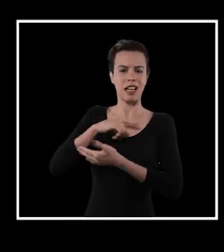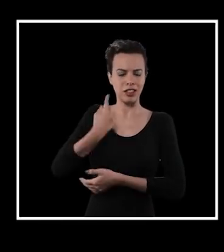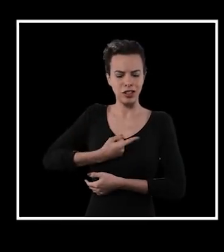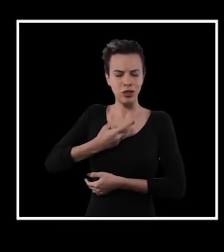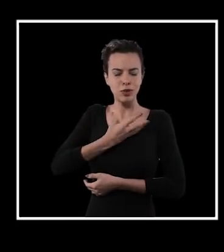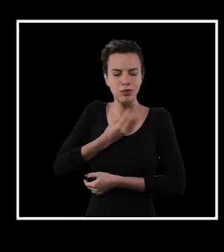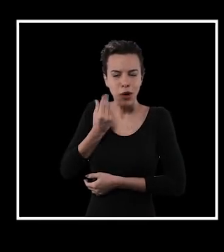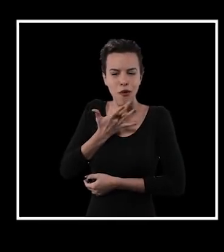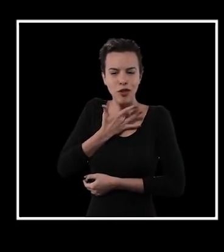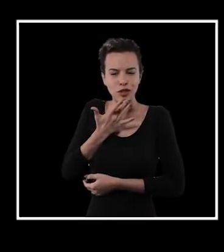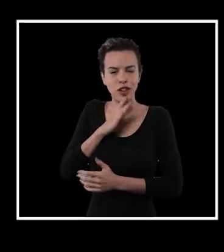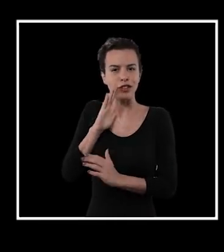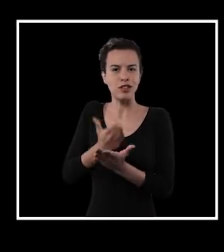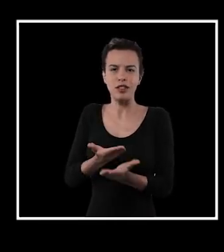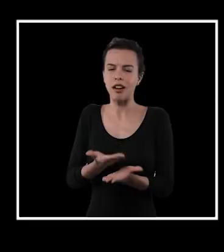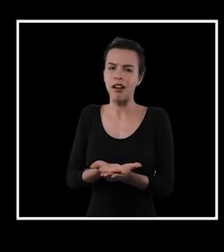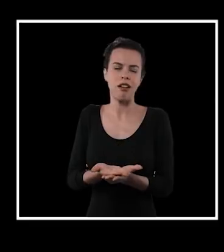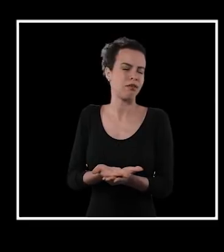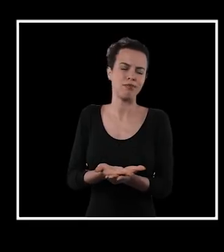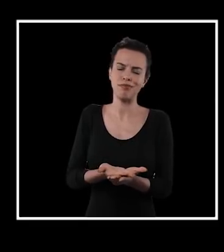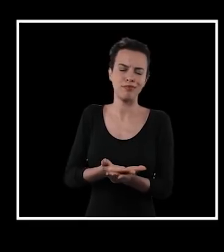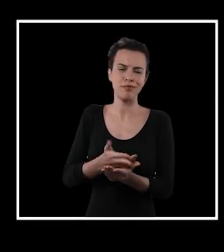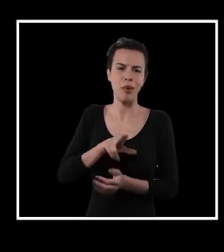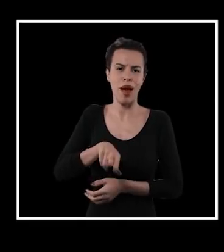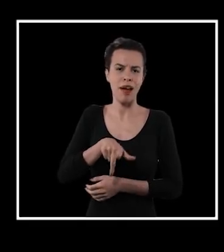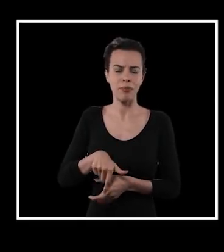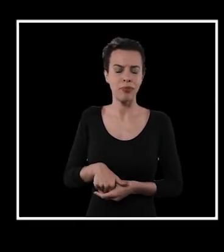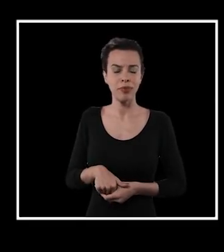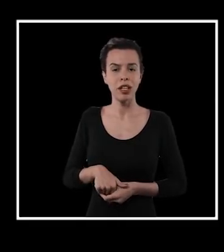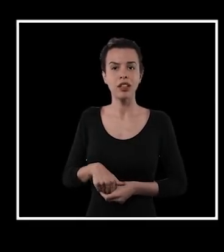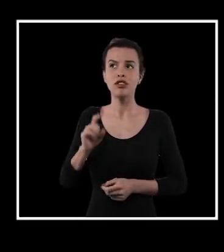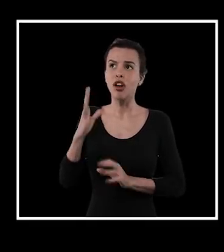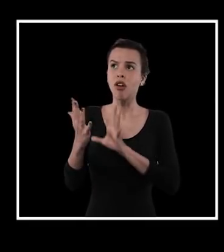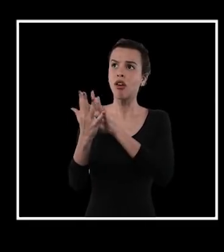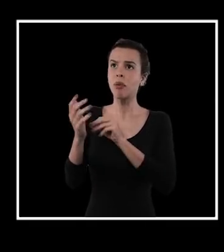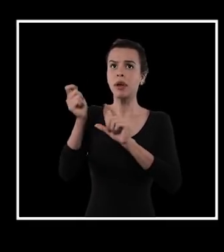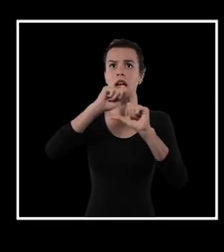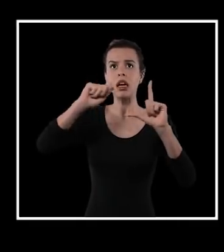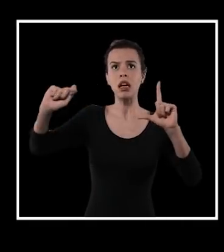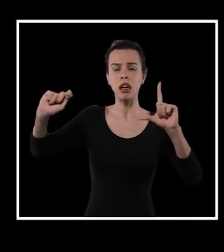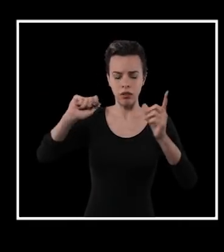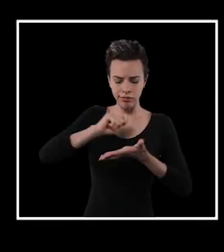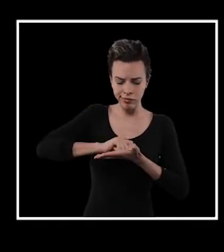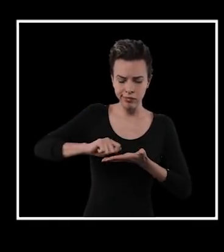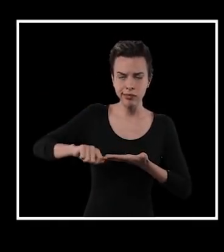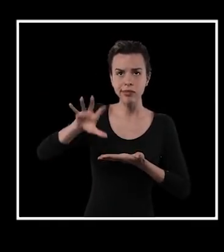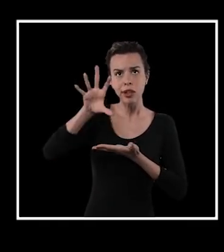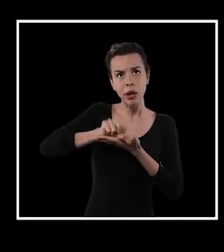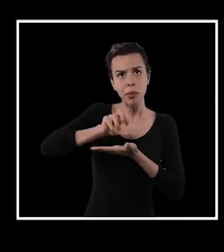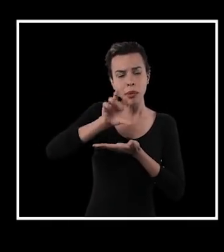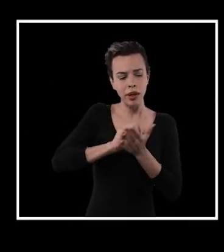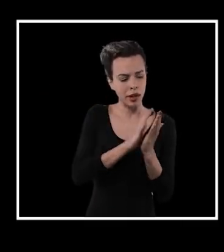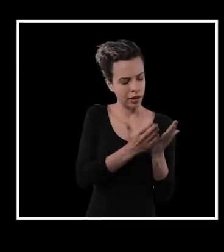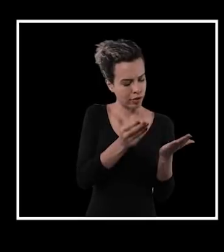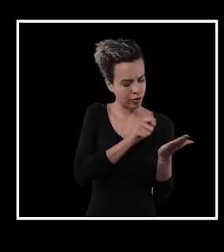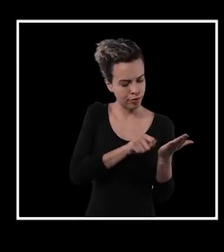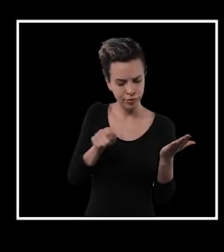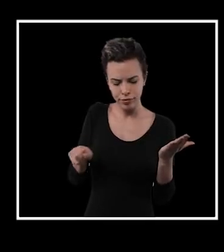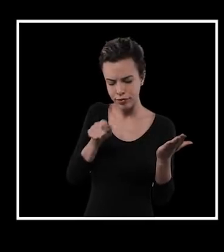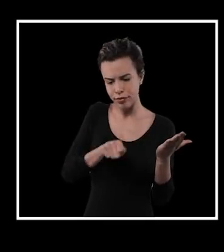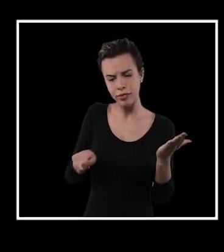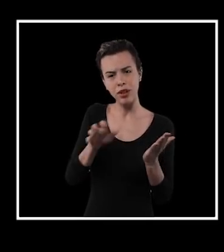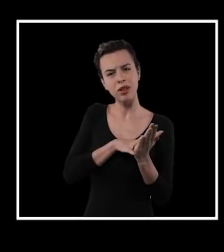passado para você. A educação não parece ser atrativa. Você só vai copiar texto da lousa,